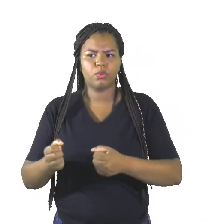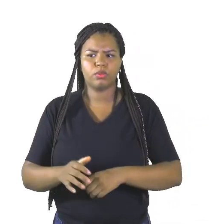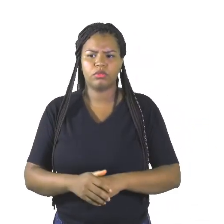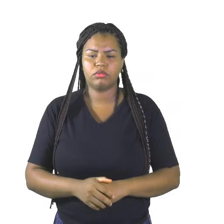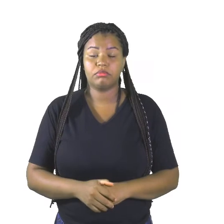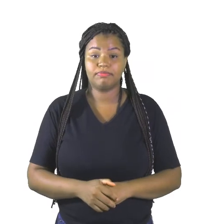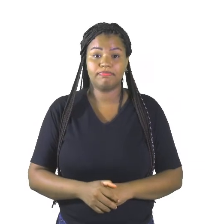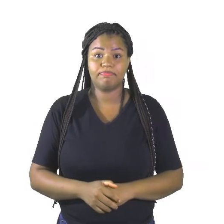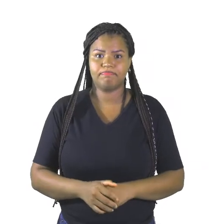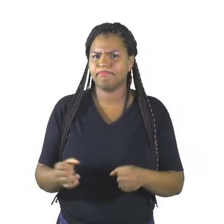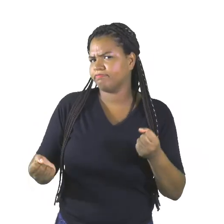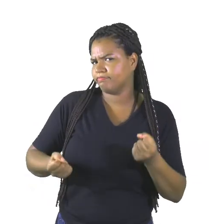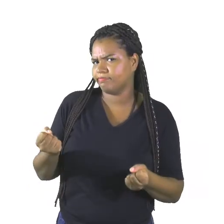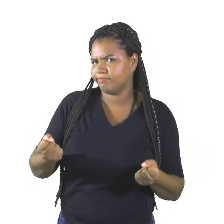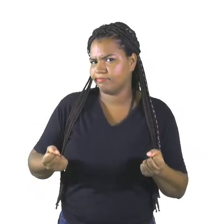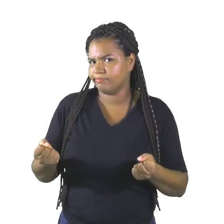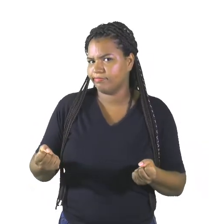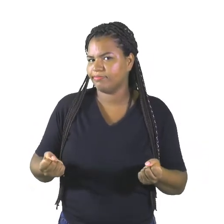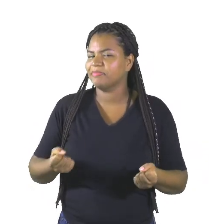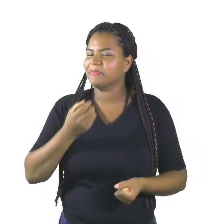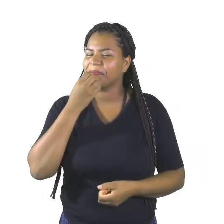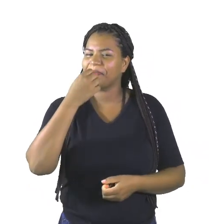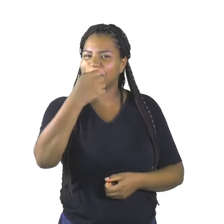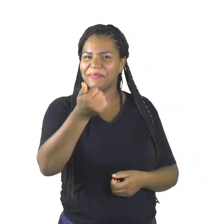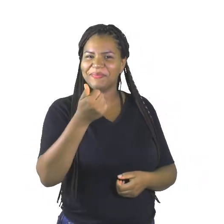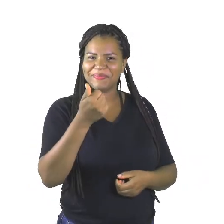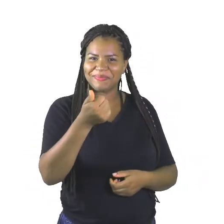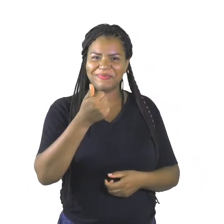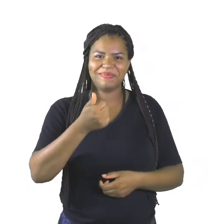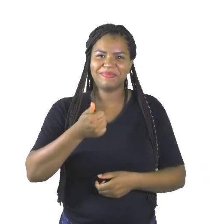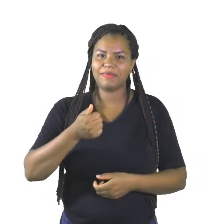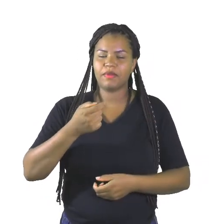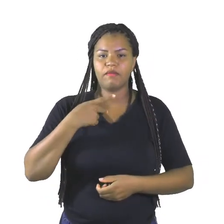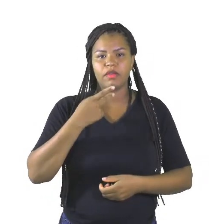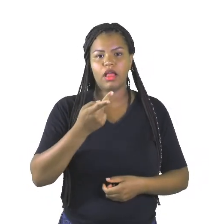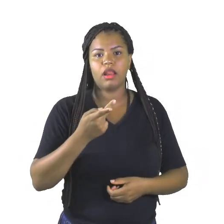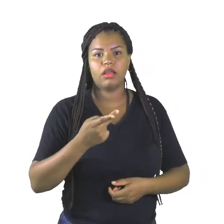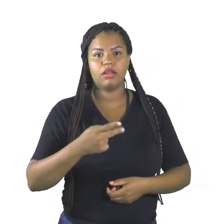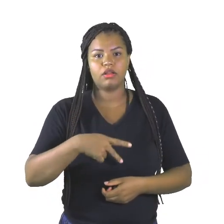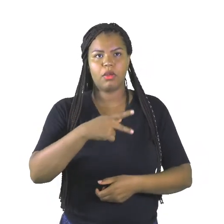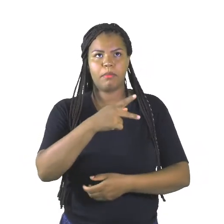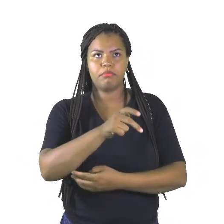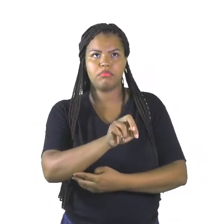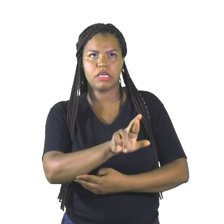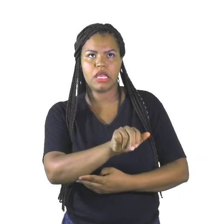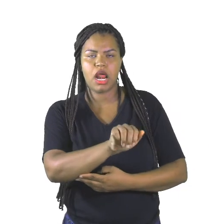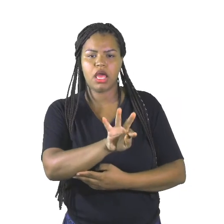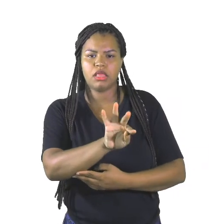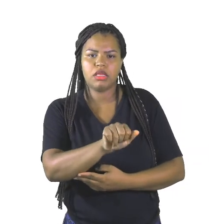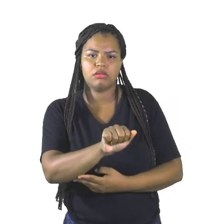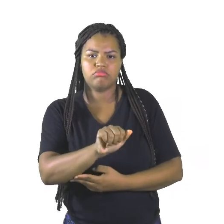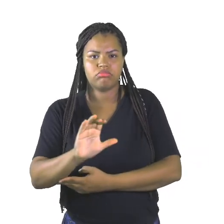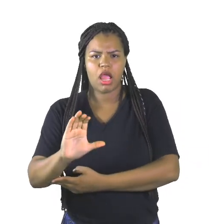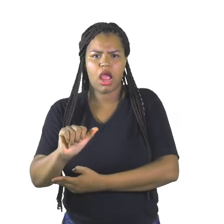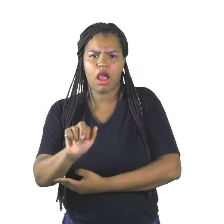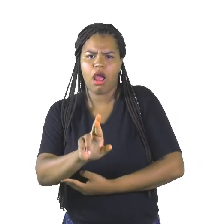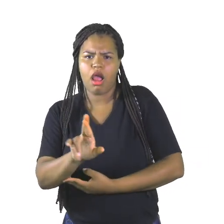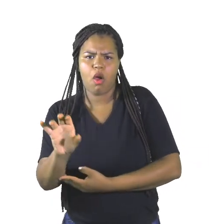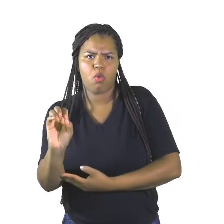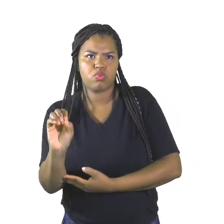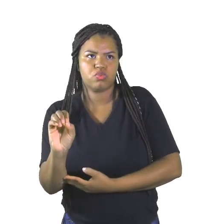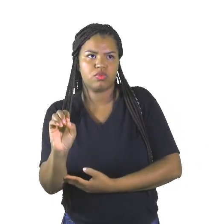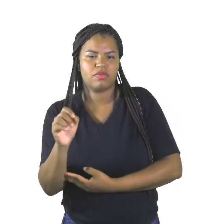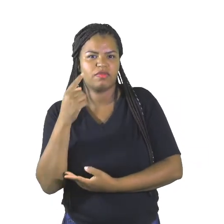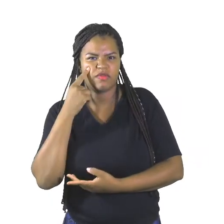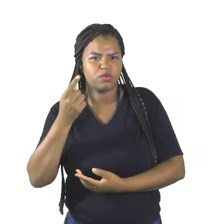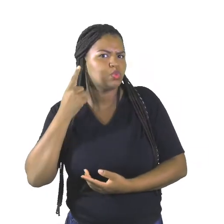Carro. Muito bem. Falando, pirata, carro. Você viu